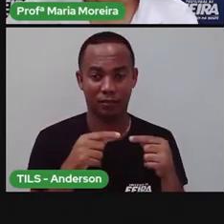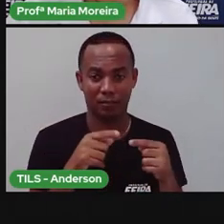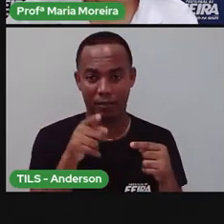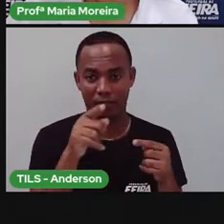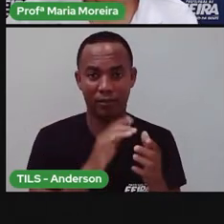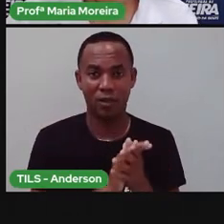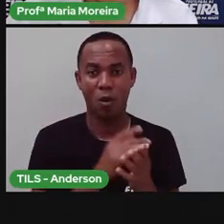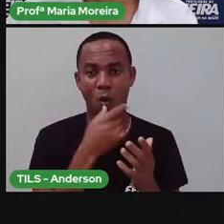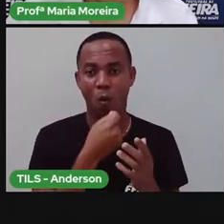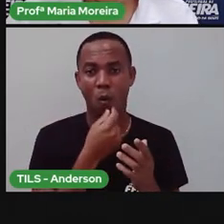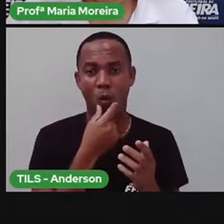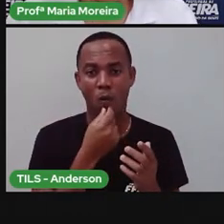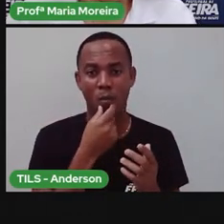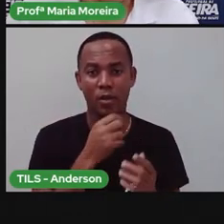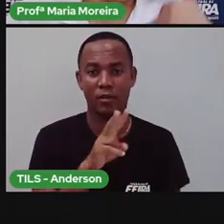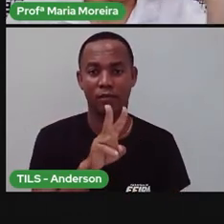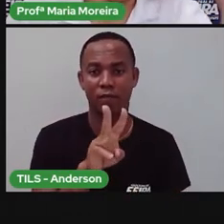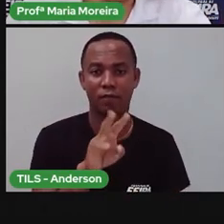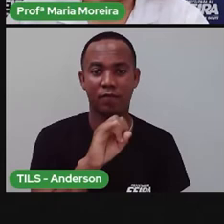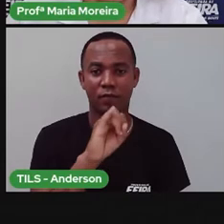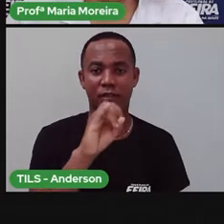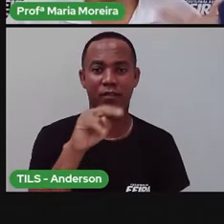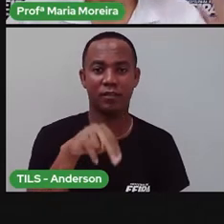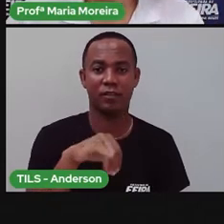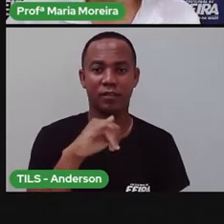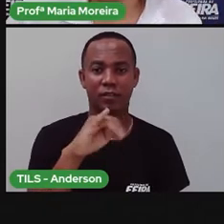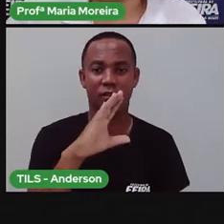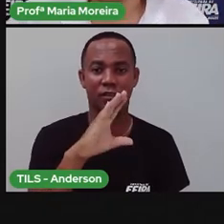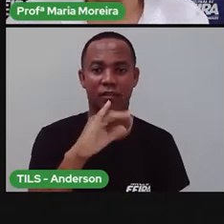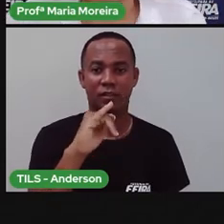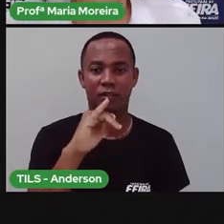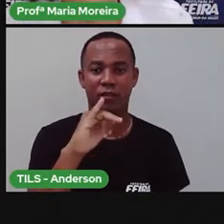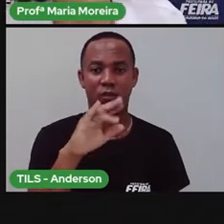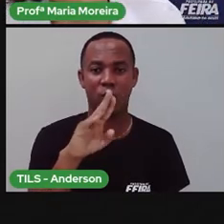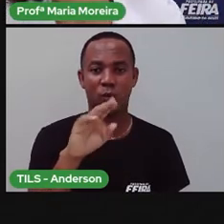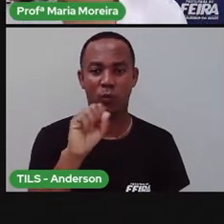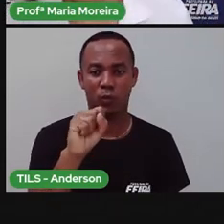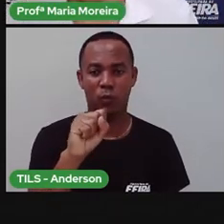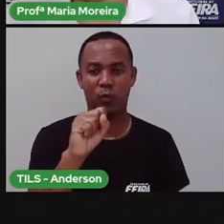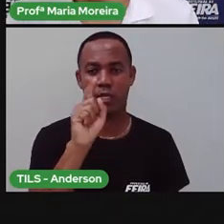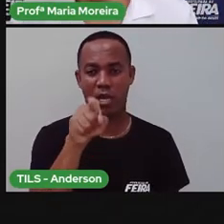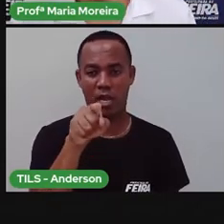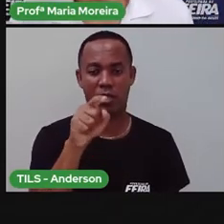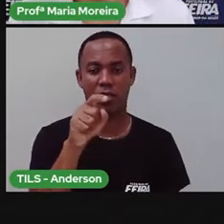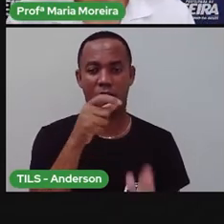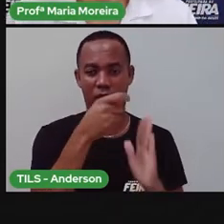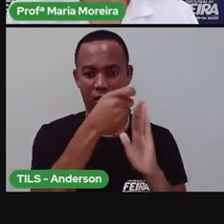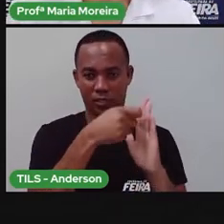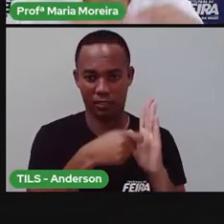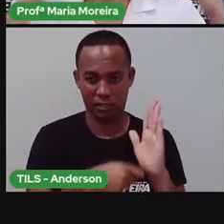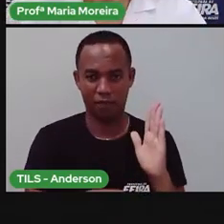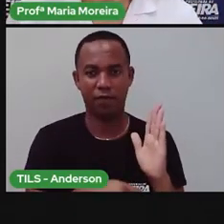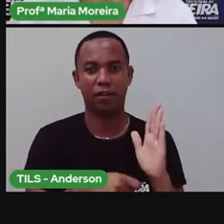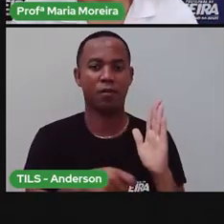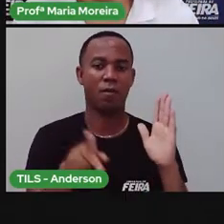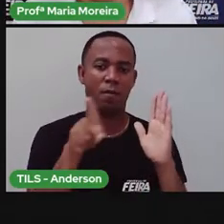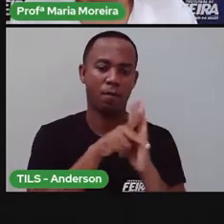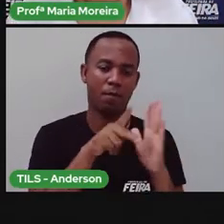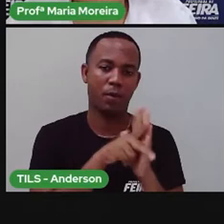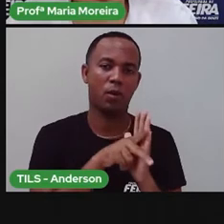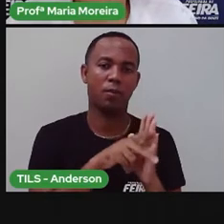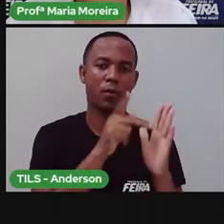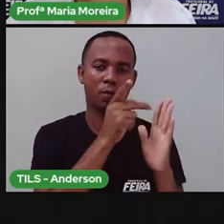era de Vinícius de Moraes? Então a gente vai aprender várias coisas aqui sobre Vinícius de Moraes. Sobre esses